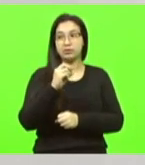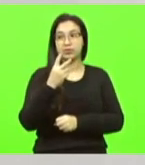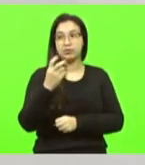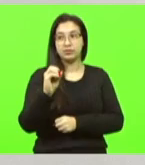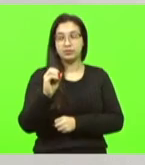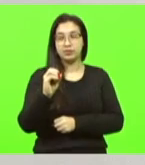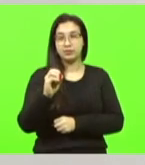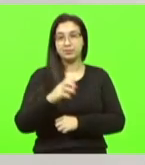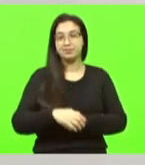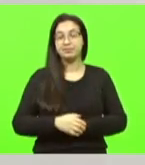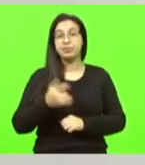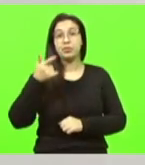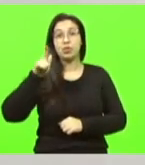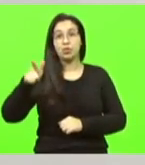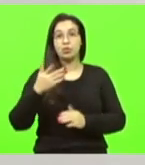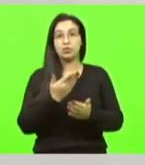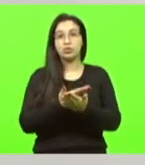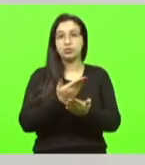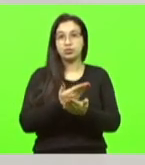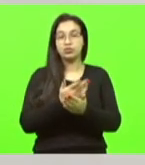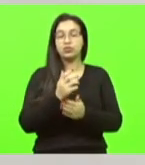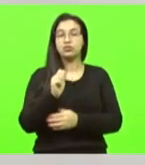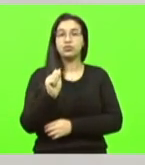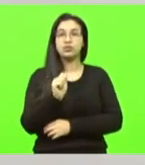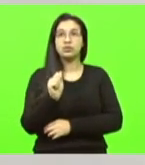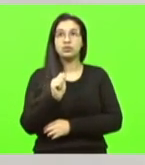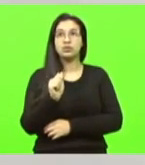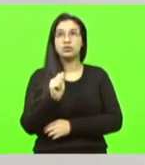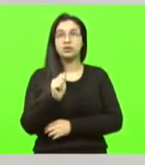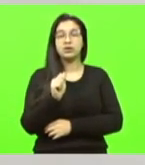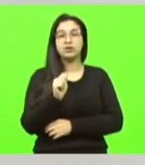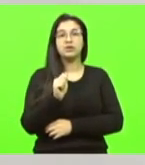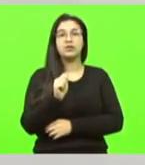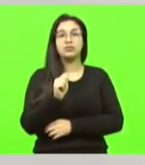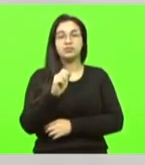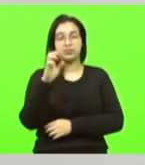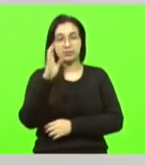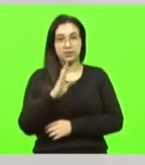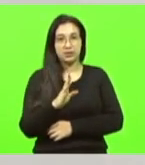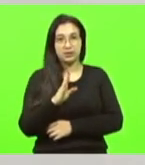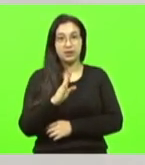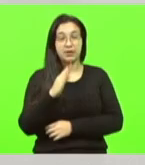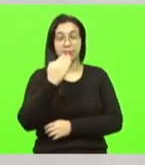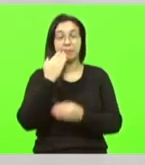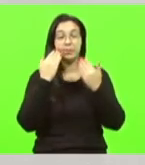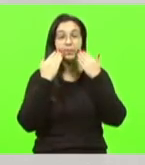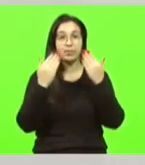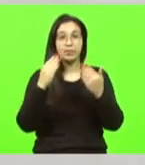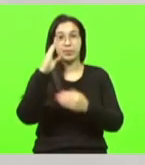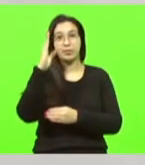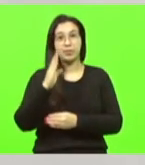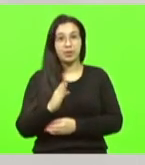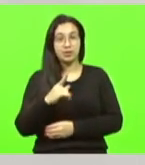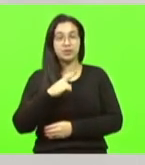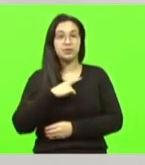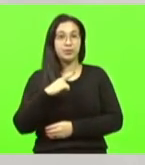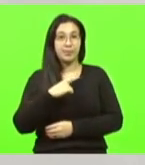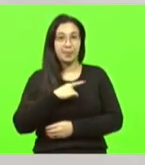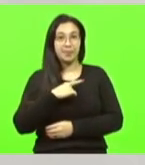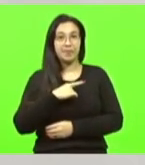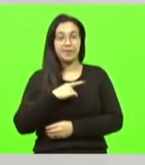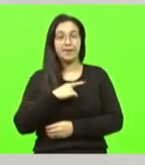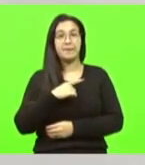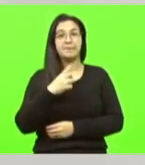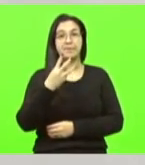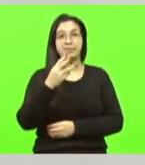Outro estudo da Associação Brasileira de Incorporadores Imobiliários mostra que o Brasil terá uma demanda de 30,7 milhões